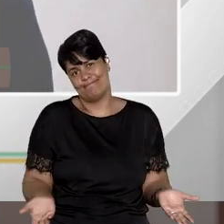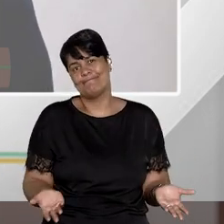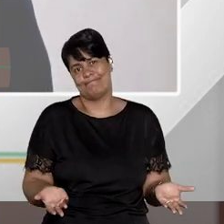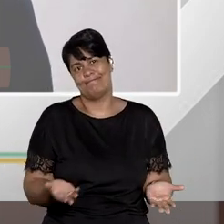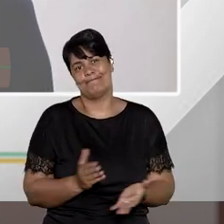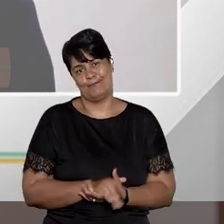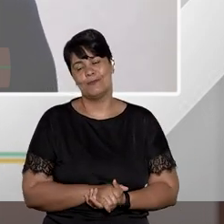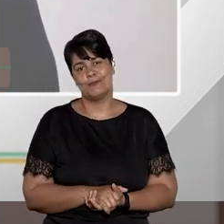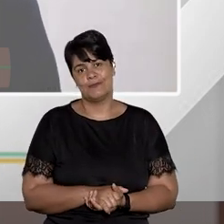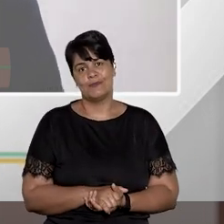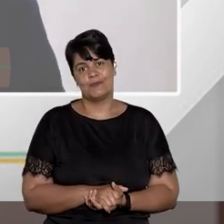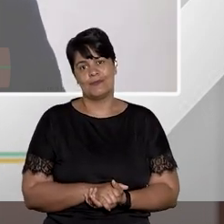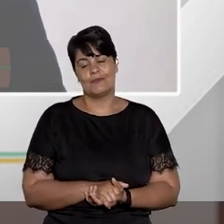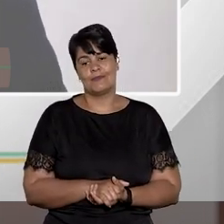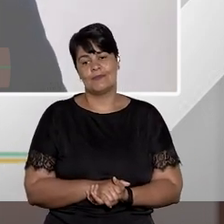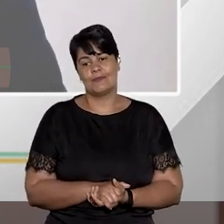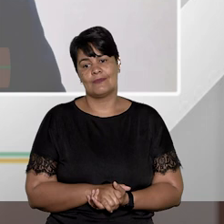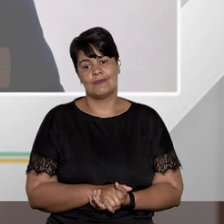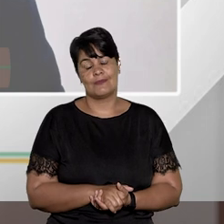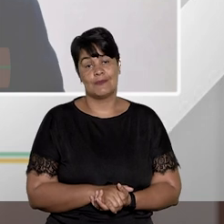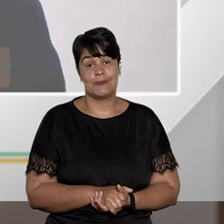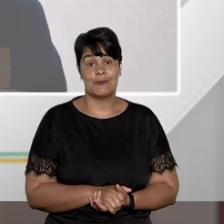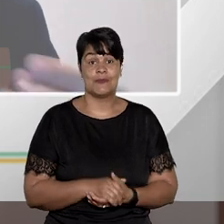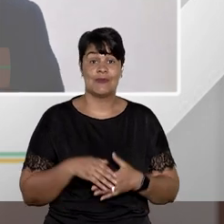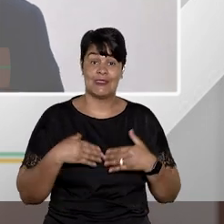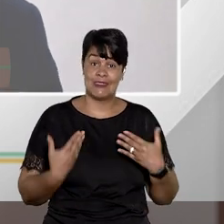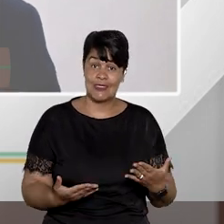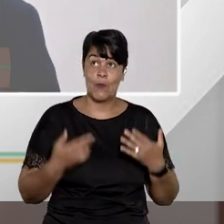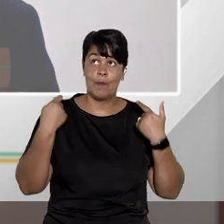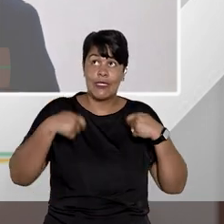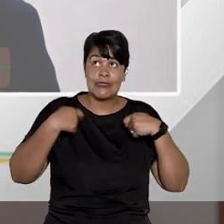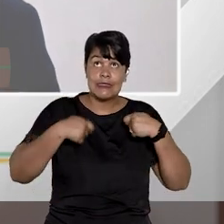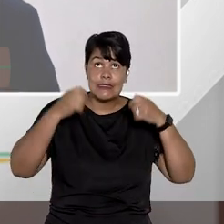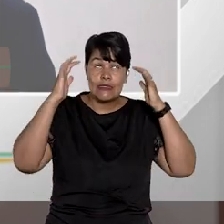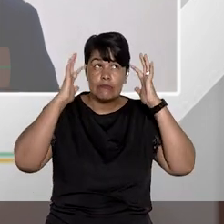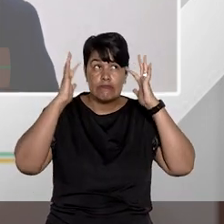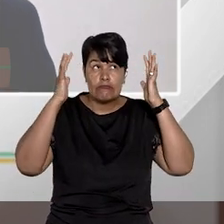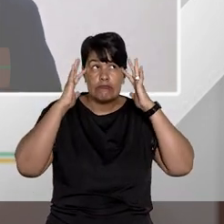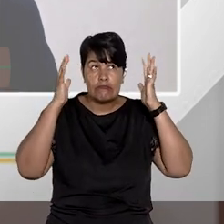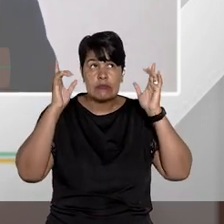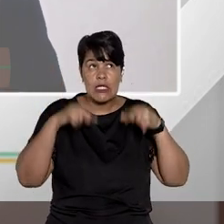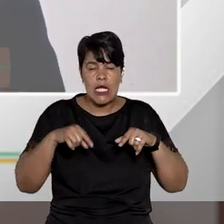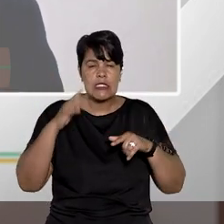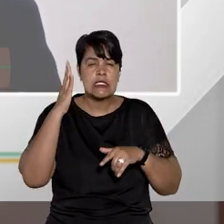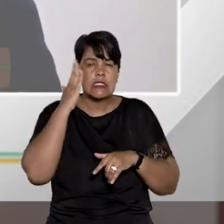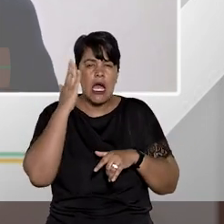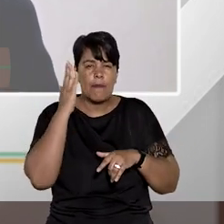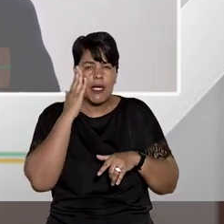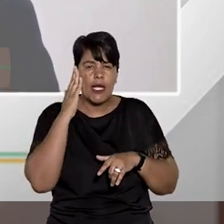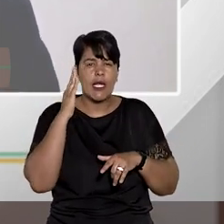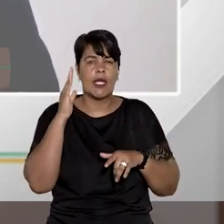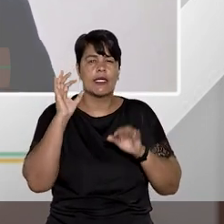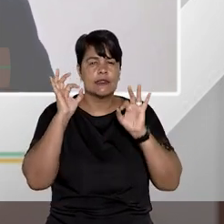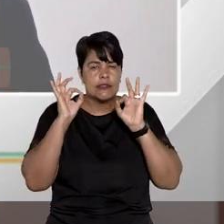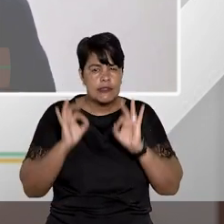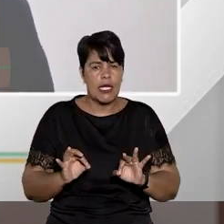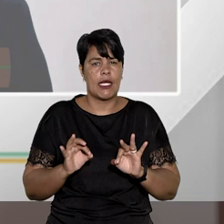fosse mais favorável. Então, ter a serenidade de saber que um pedaço pequeno